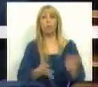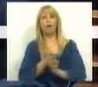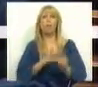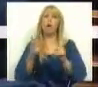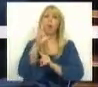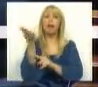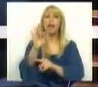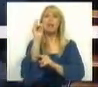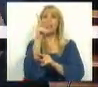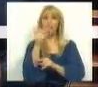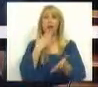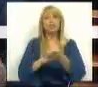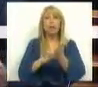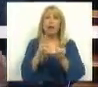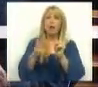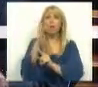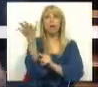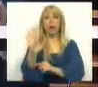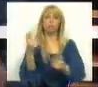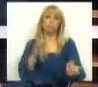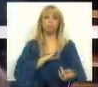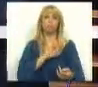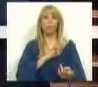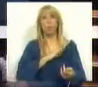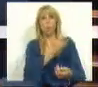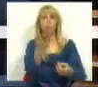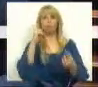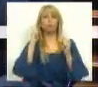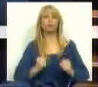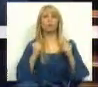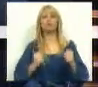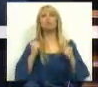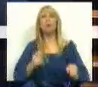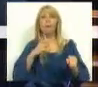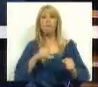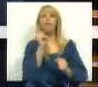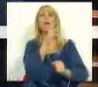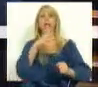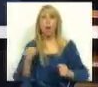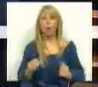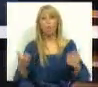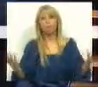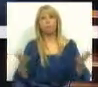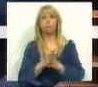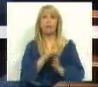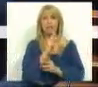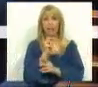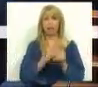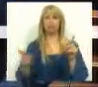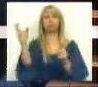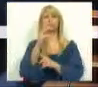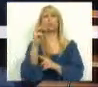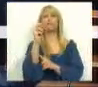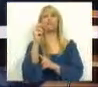a restauração. Os senhores teimosamente persistiram nesse erro e passaram de 13% para 23%